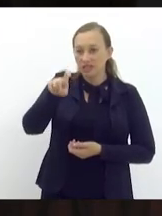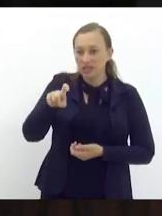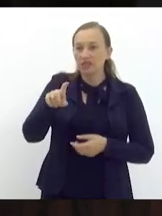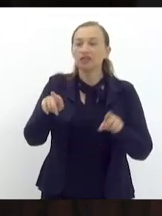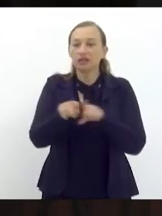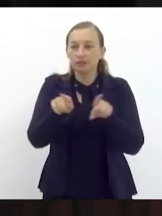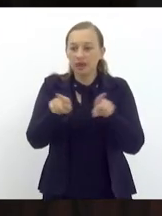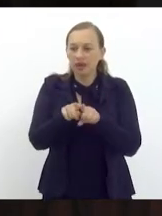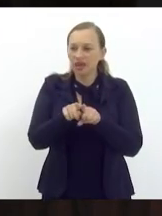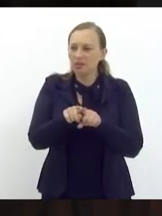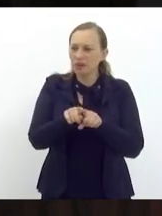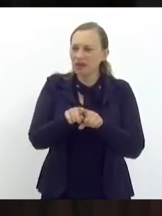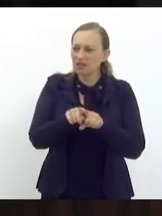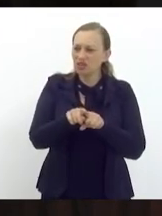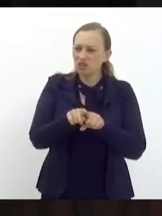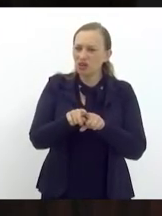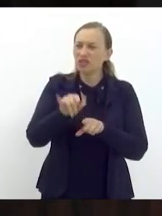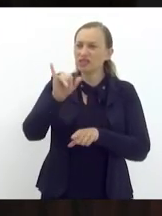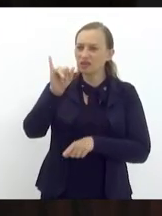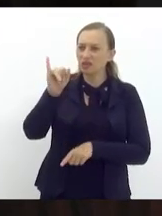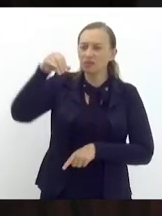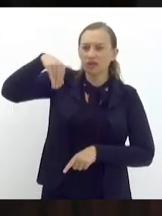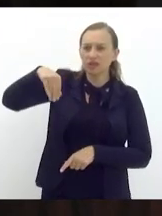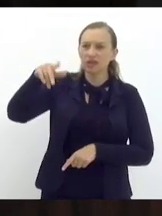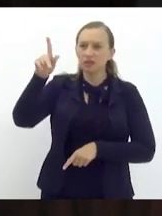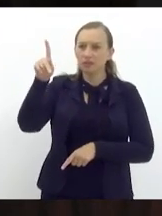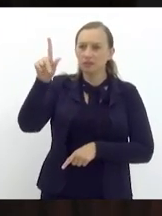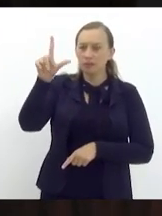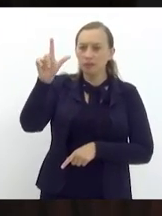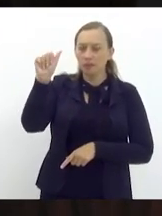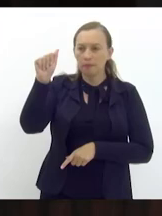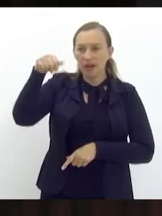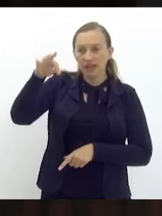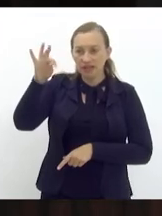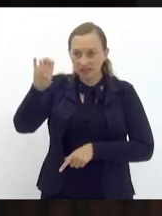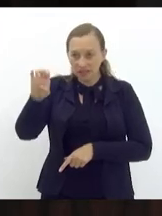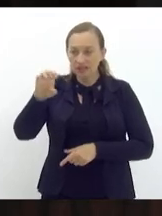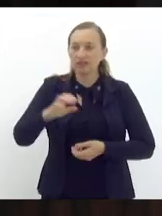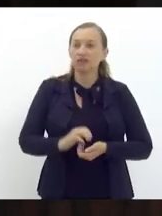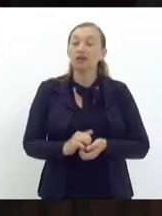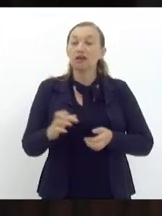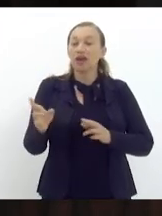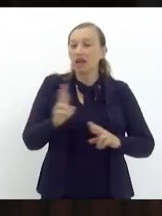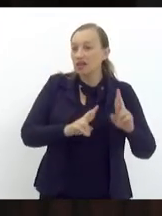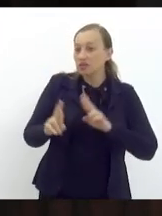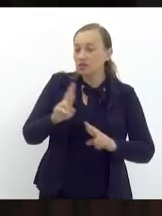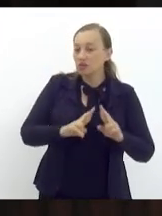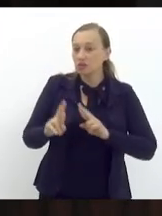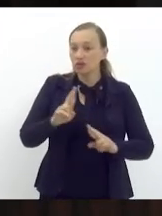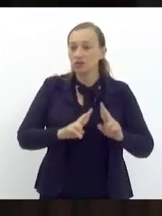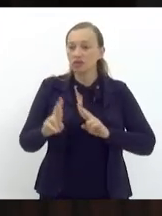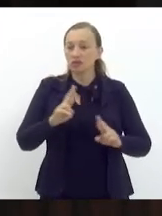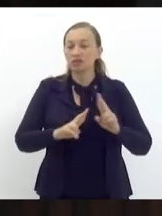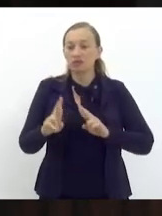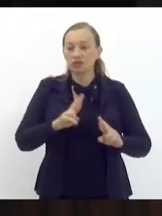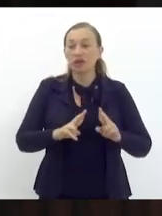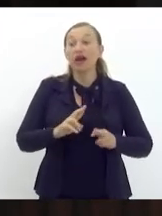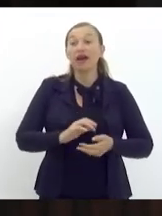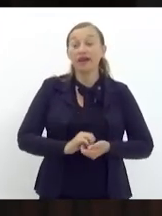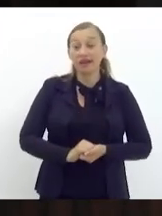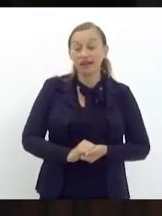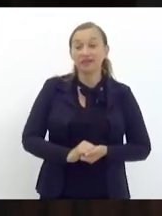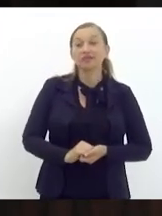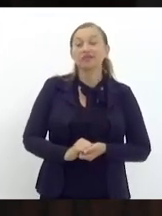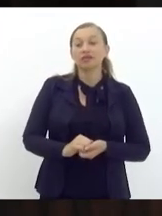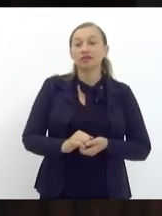de declararem eventuais relações com profissionais de